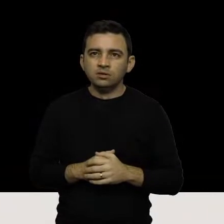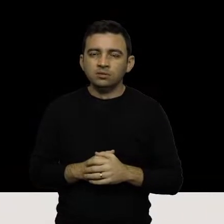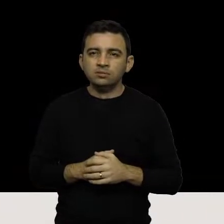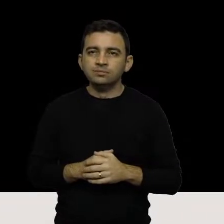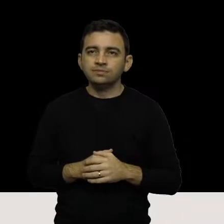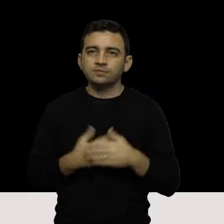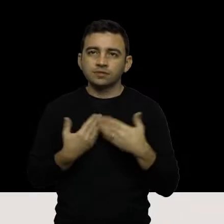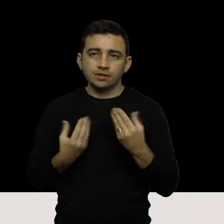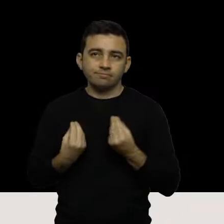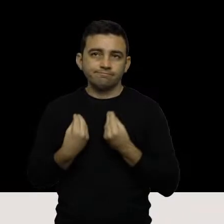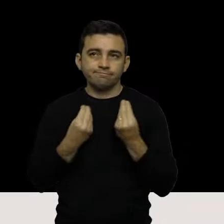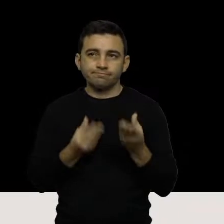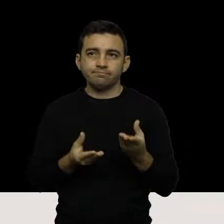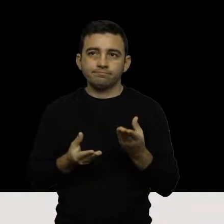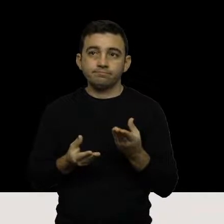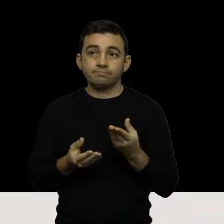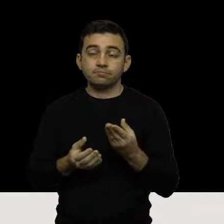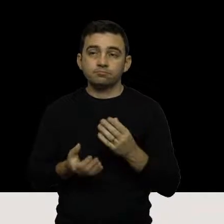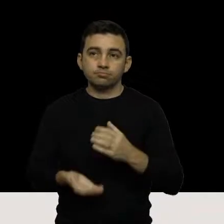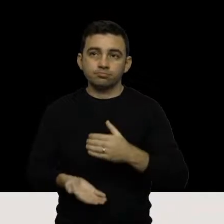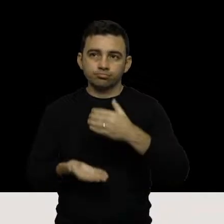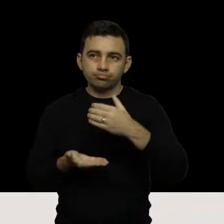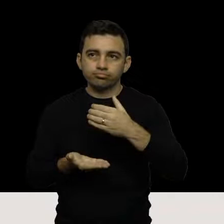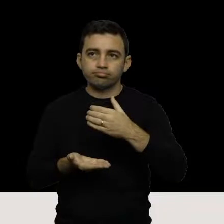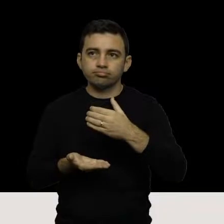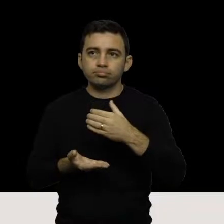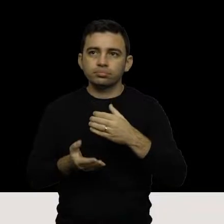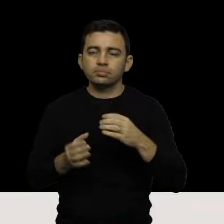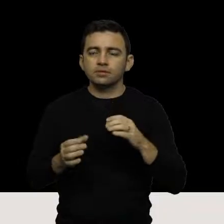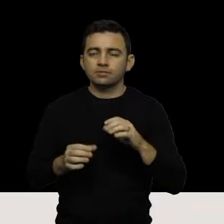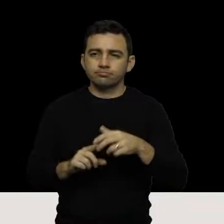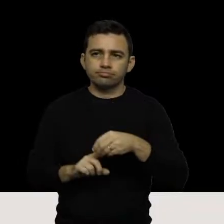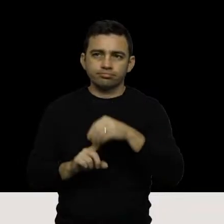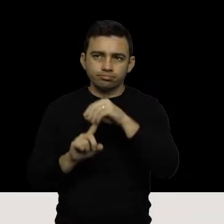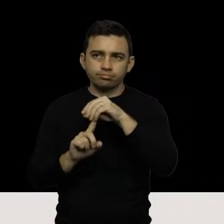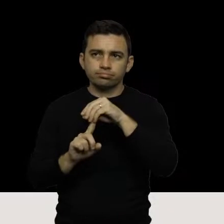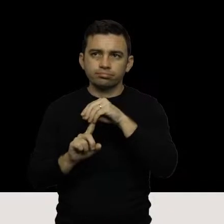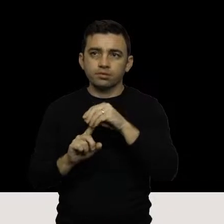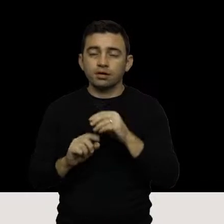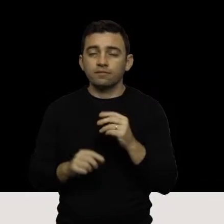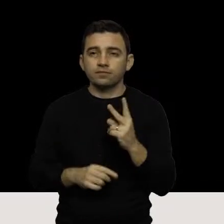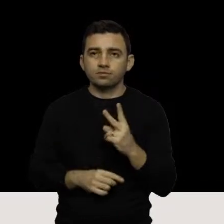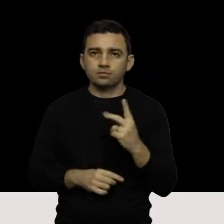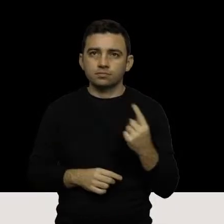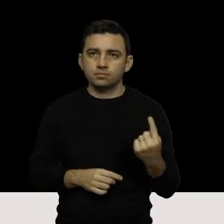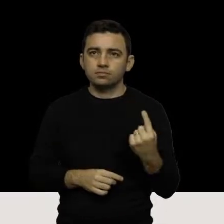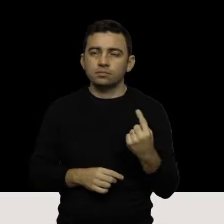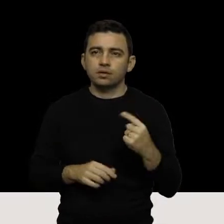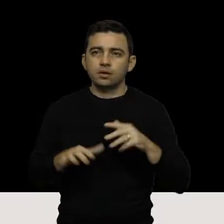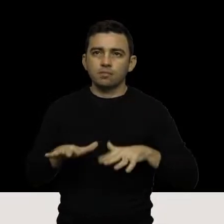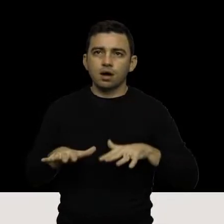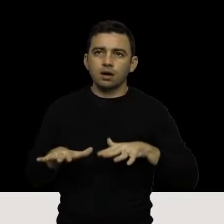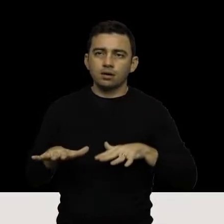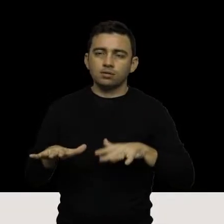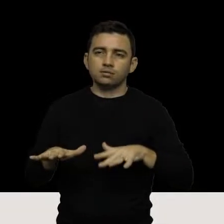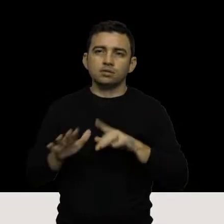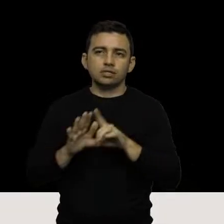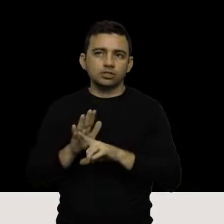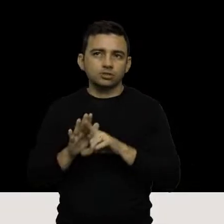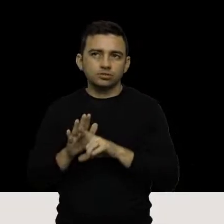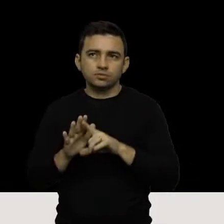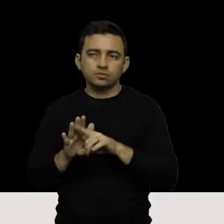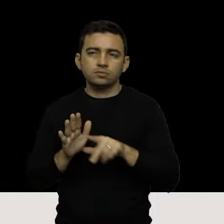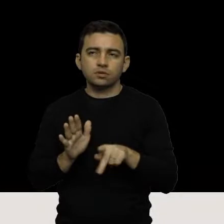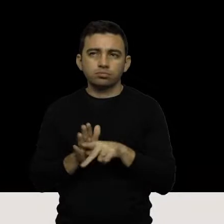recebimento do troféu destaque entregue na 21ª marcha dos Legislativos